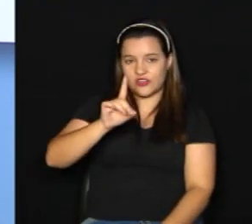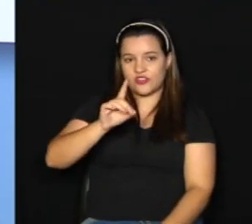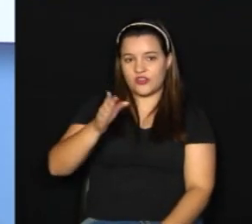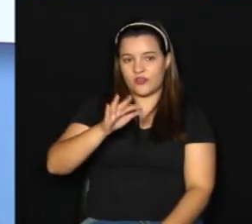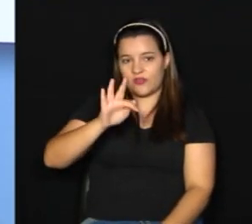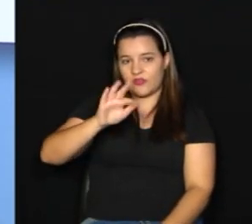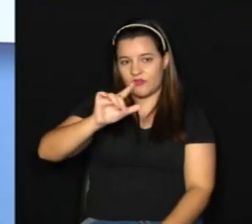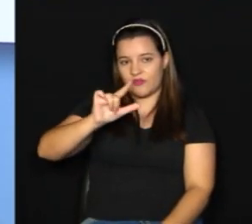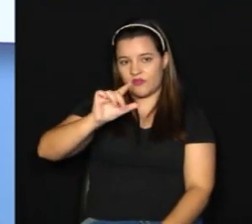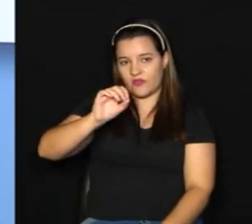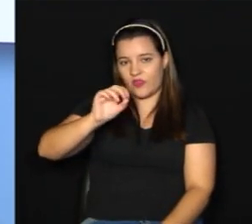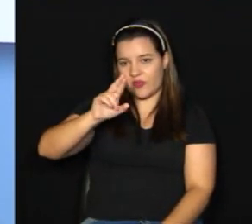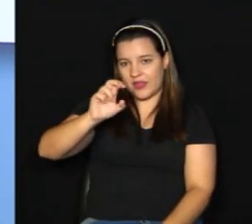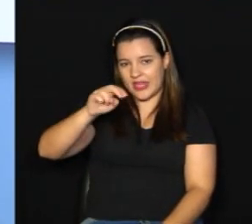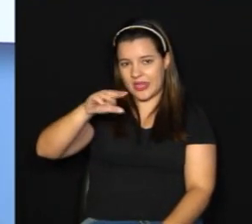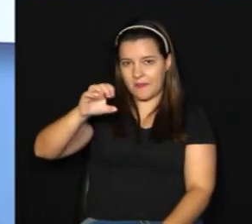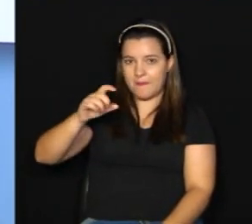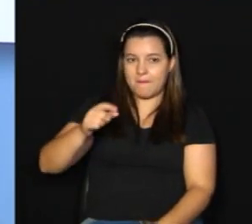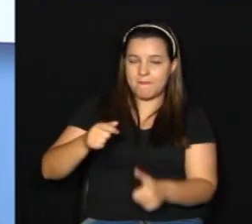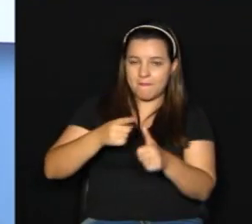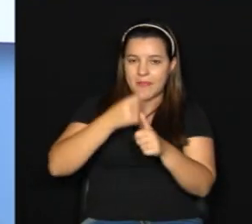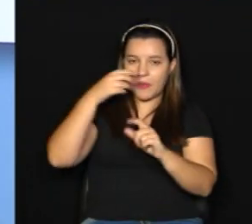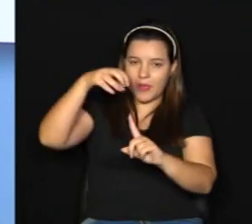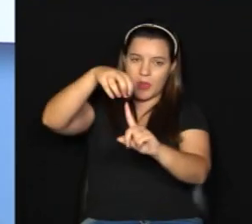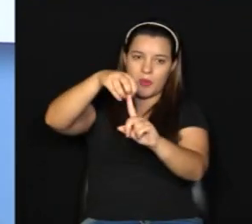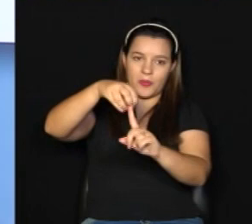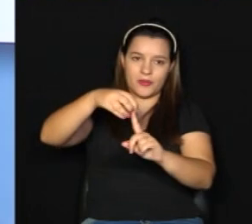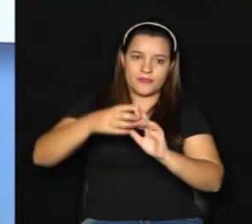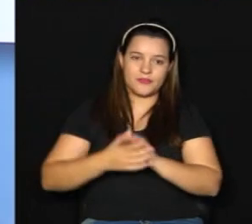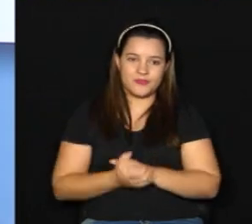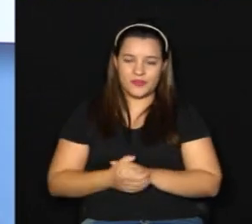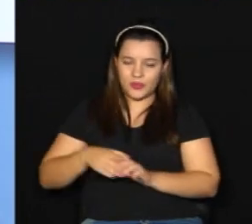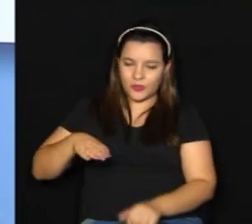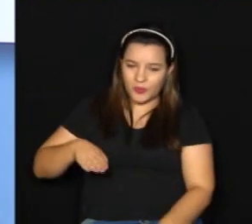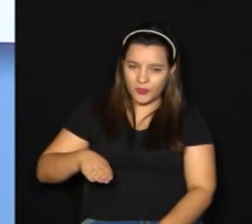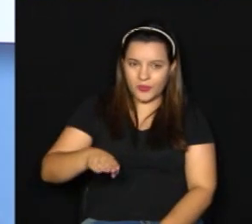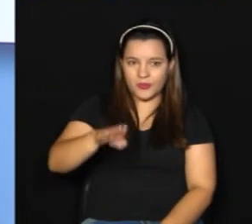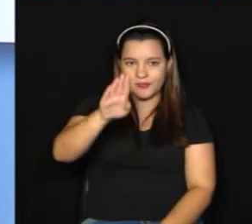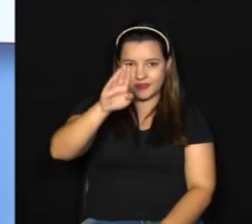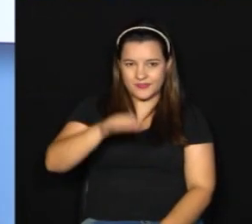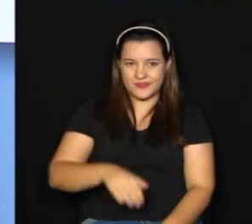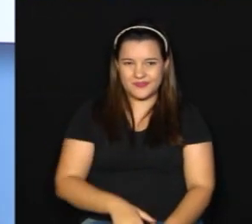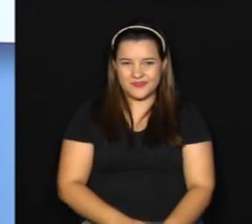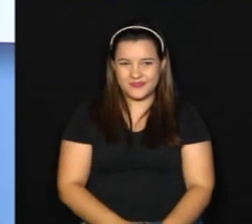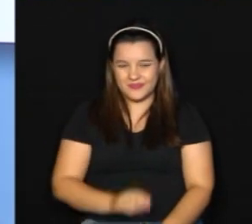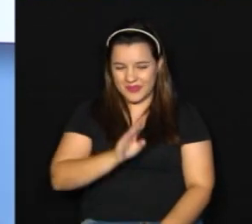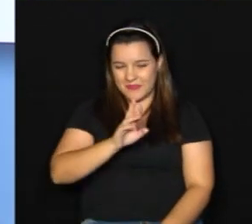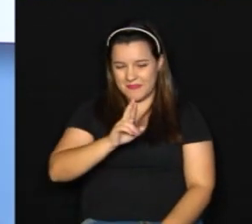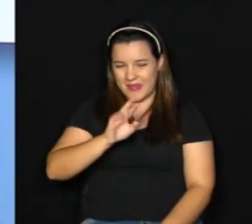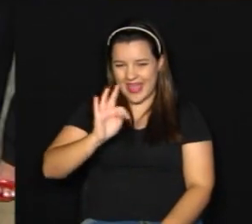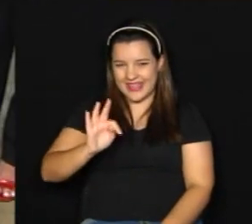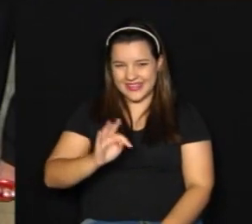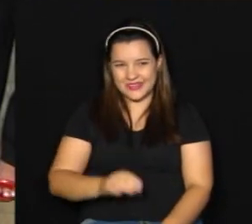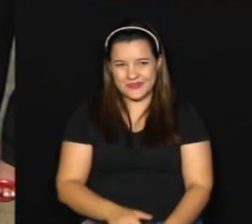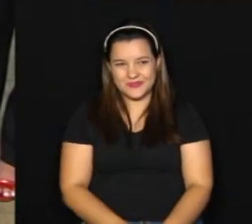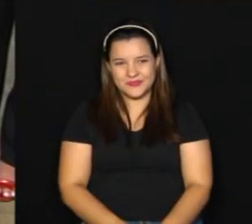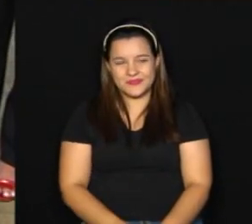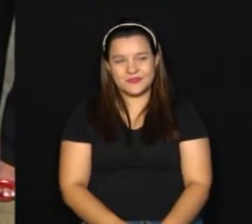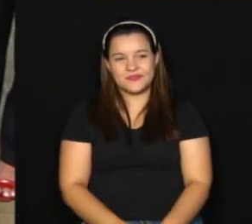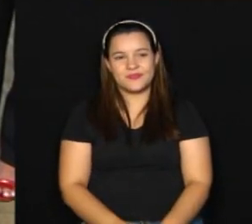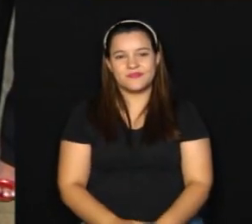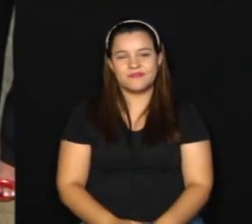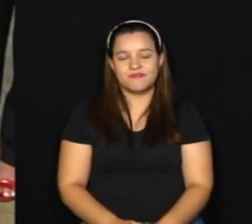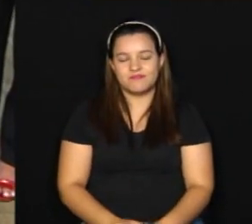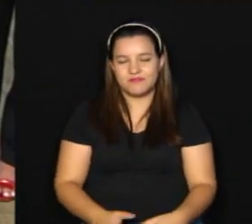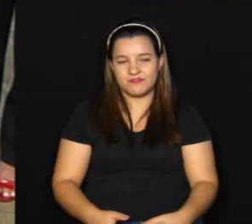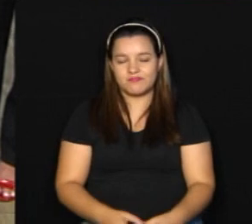o primeiro ponto vai ser ali no Jardim Florencio após a saída na estação BRT rodoviária. Tá certo,